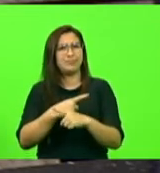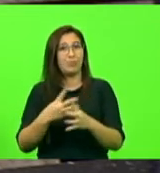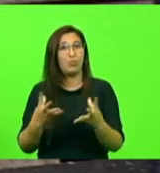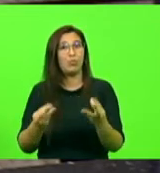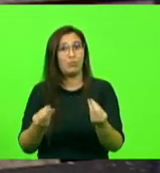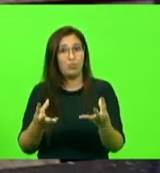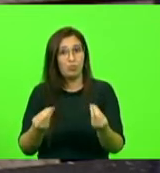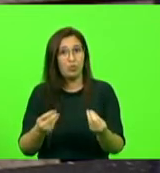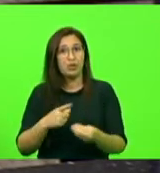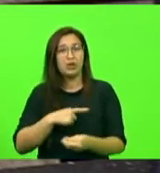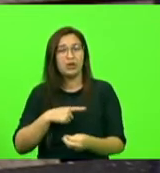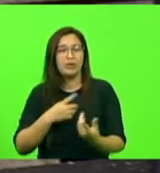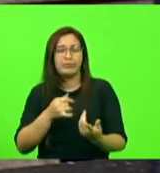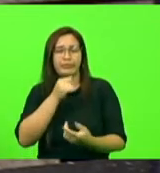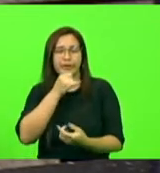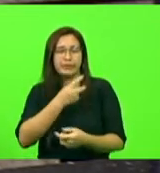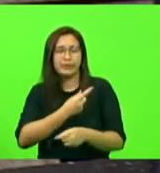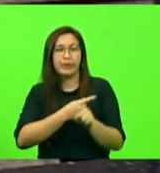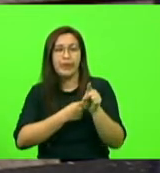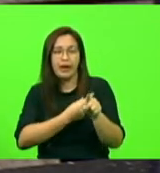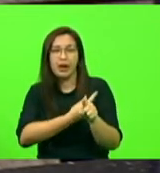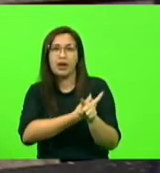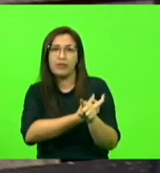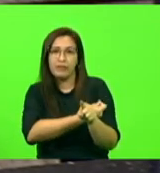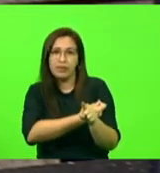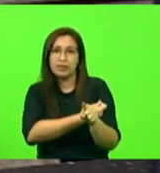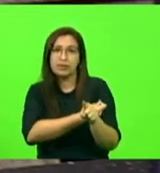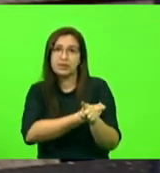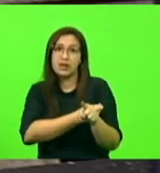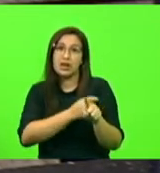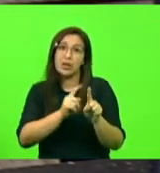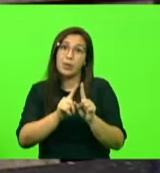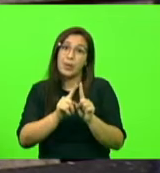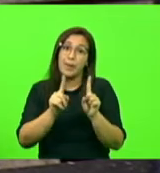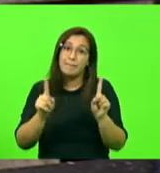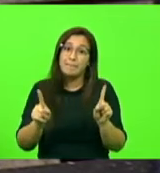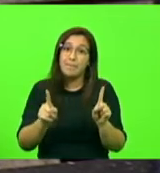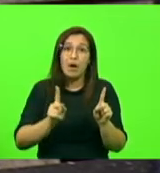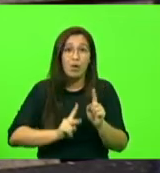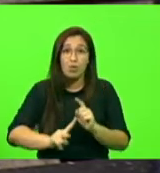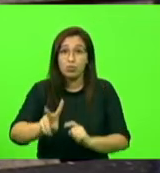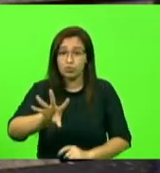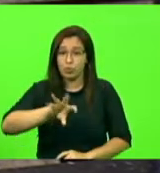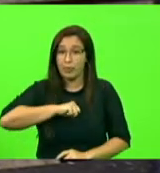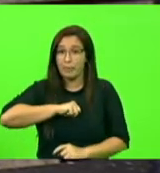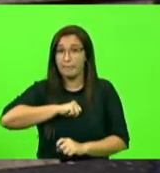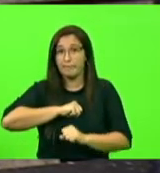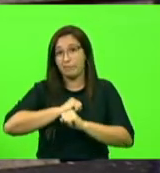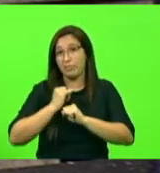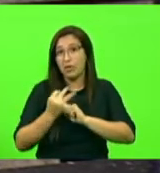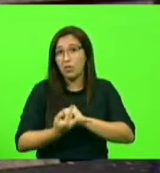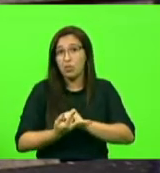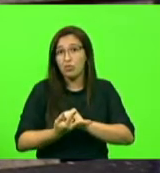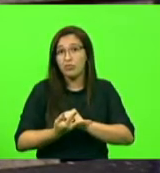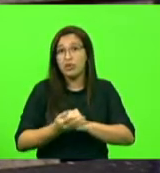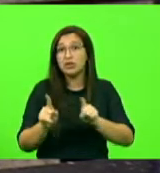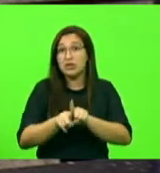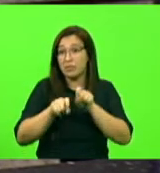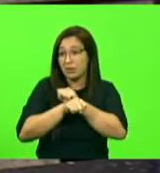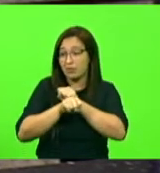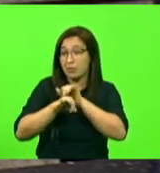como, por exemplo, que o vacinado também está se contaminando e contaminando os outros. E aí estão tirando o direito